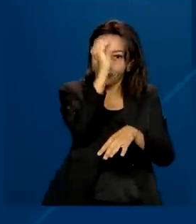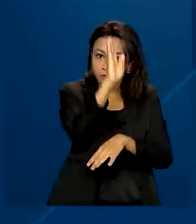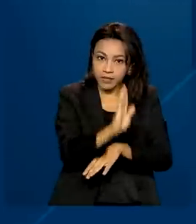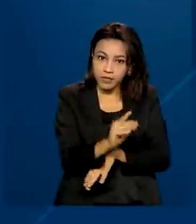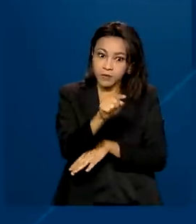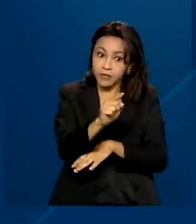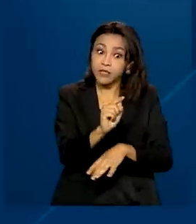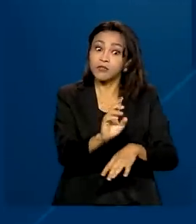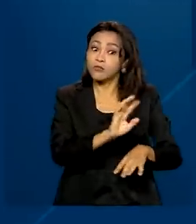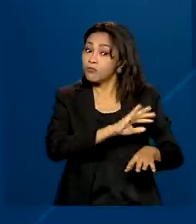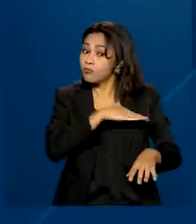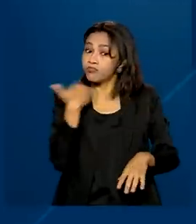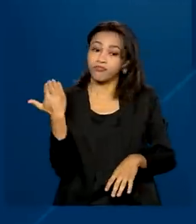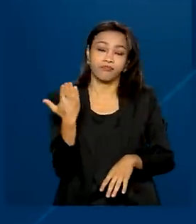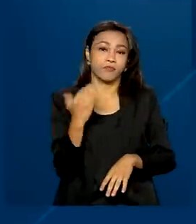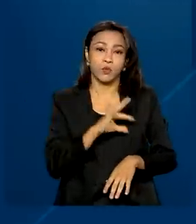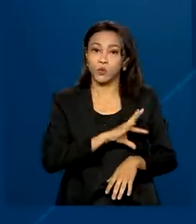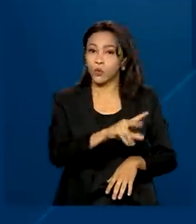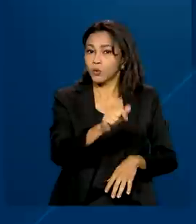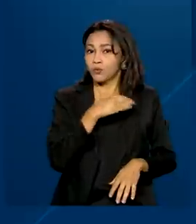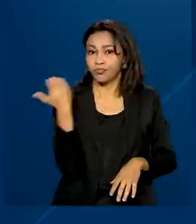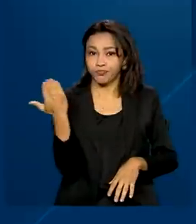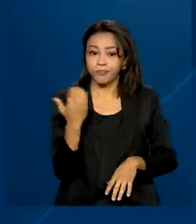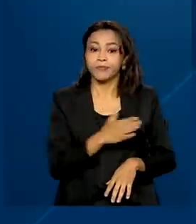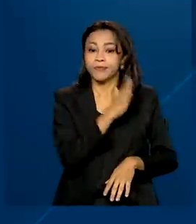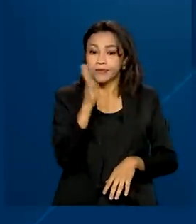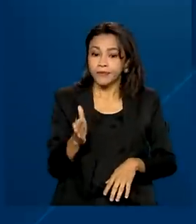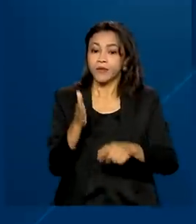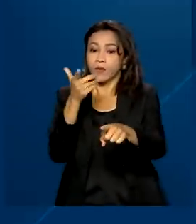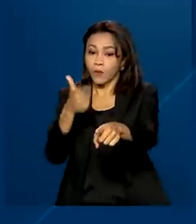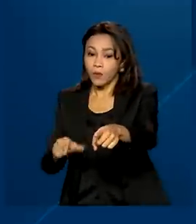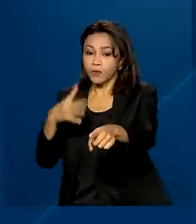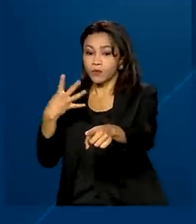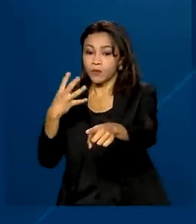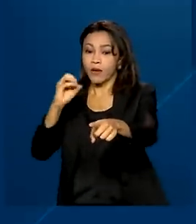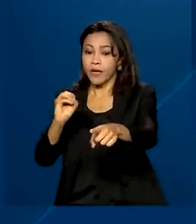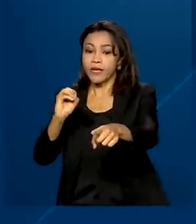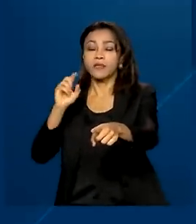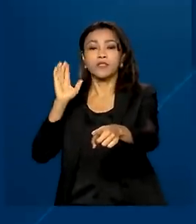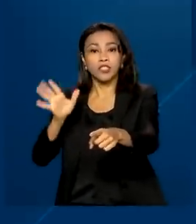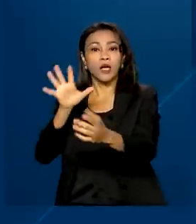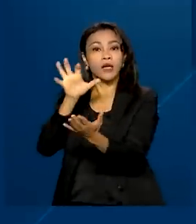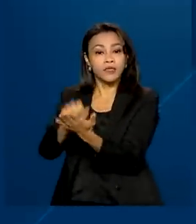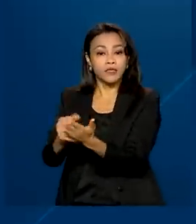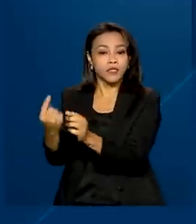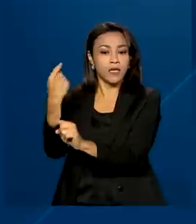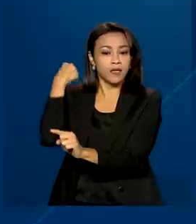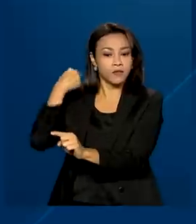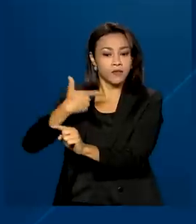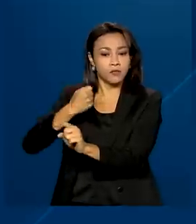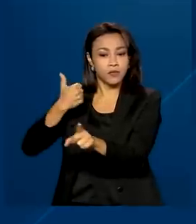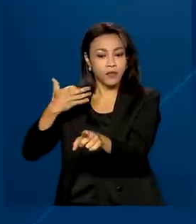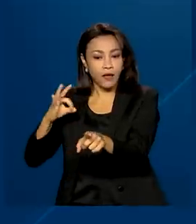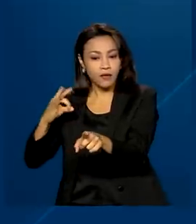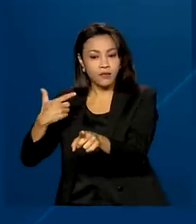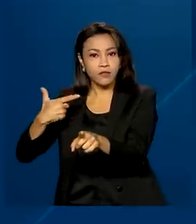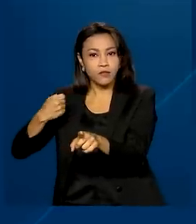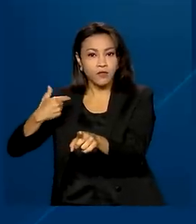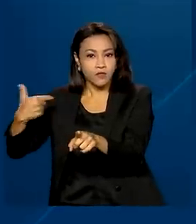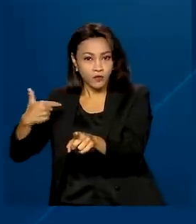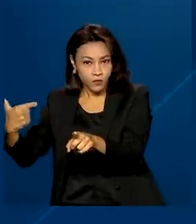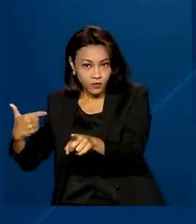evoluíram para óbito. Essas ocorrências se juntam a outras 40 registradas entre 2010 e 2022.